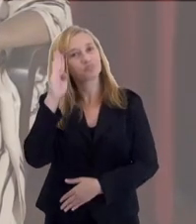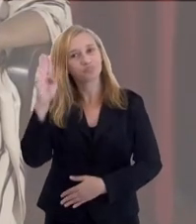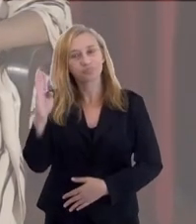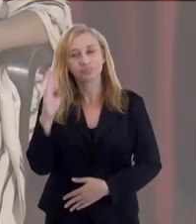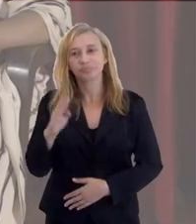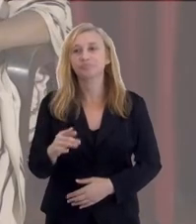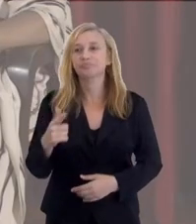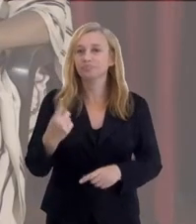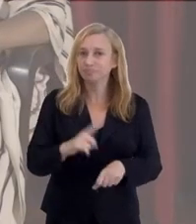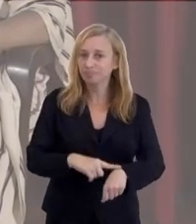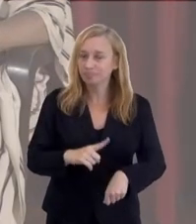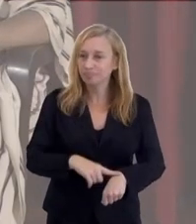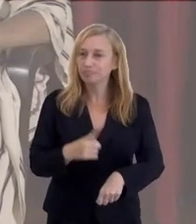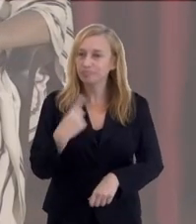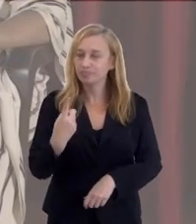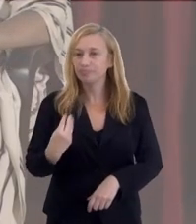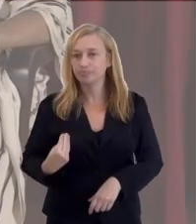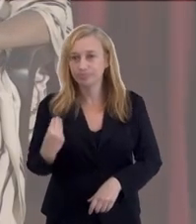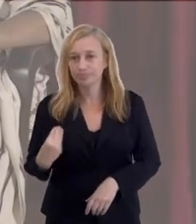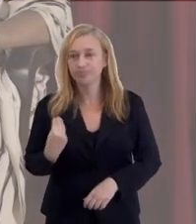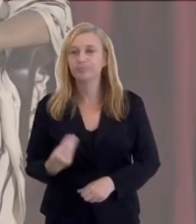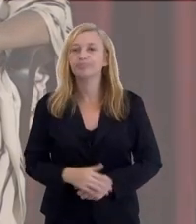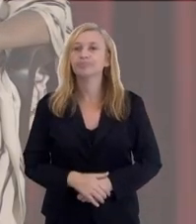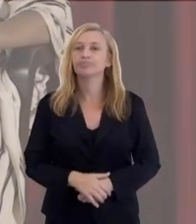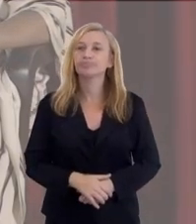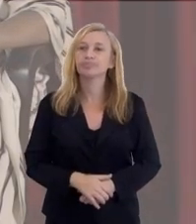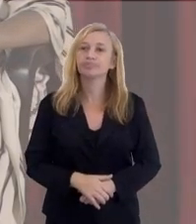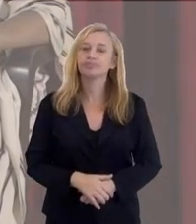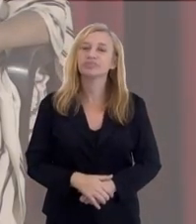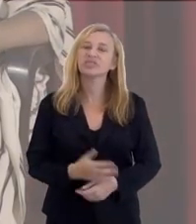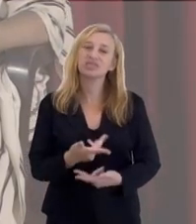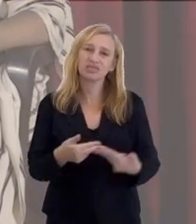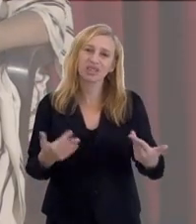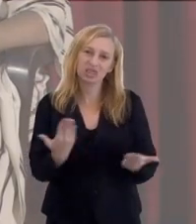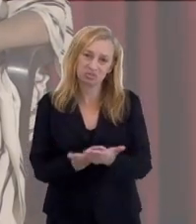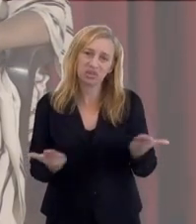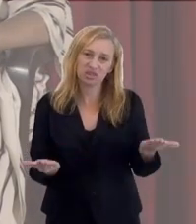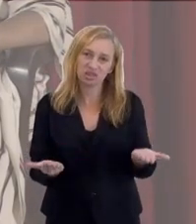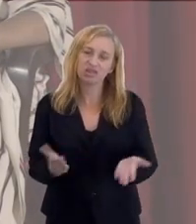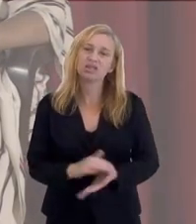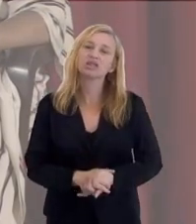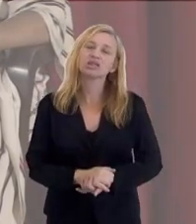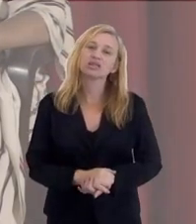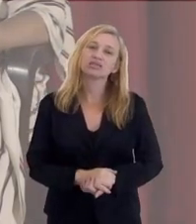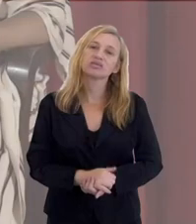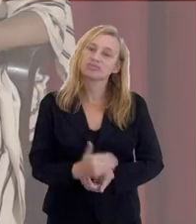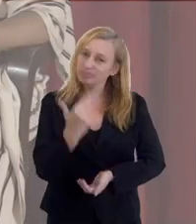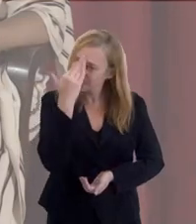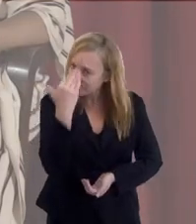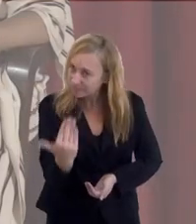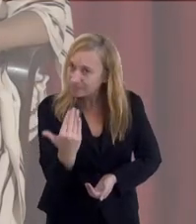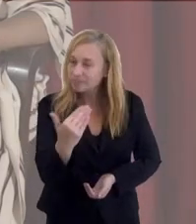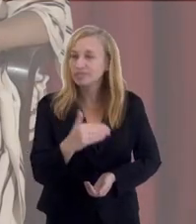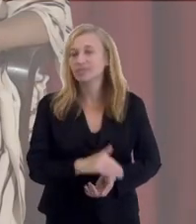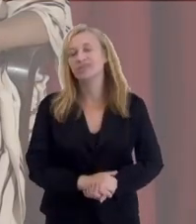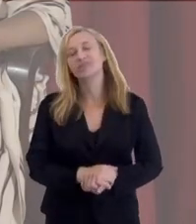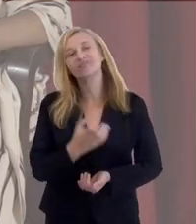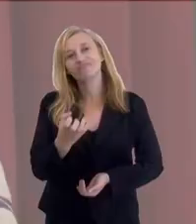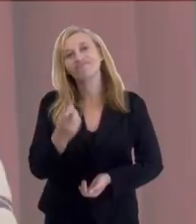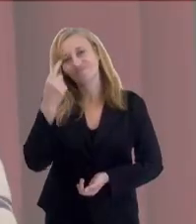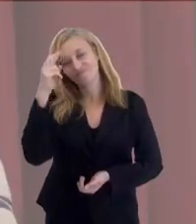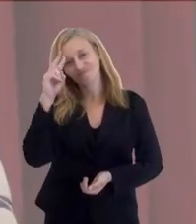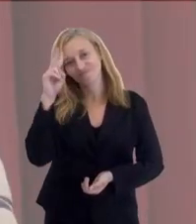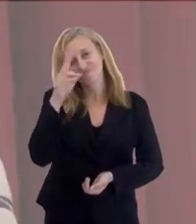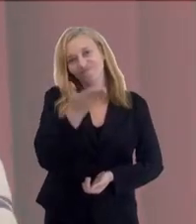pessoas, principalmente nesse momento que nós estamos vivendo de tantas perdas. Muito obrigada.